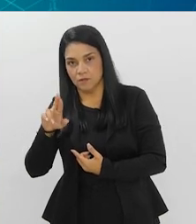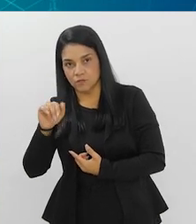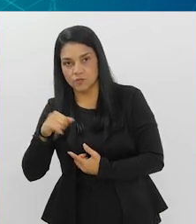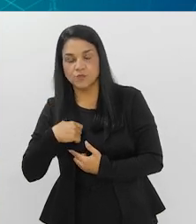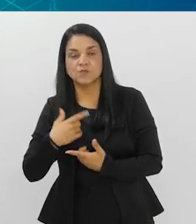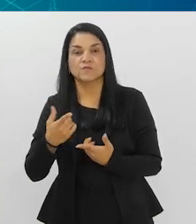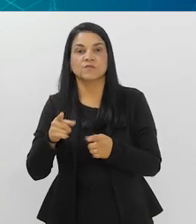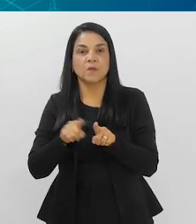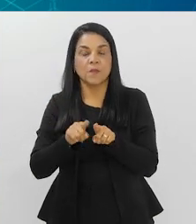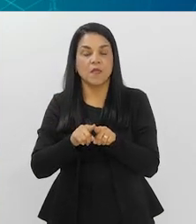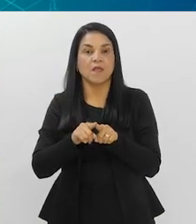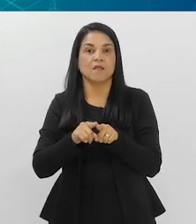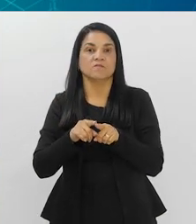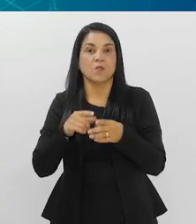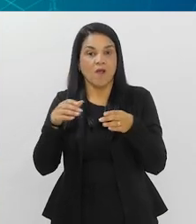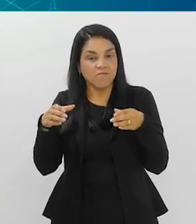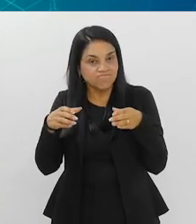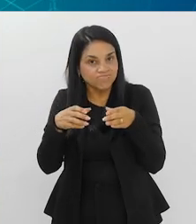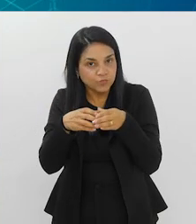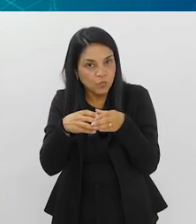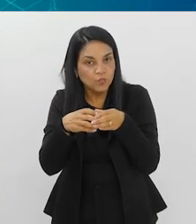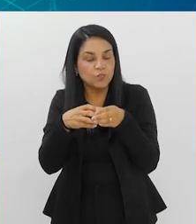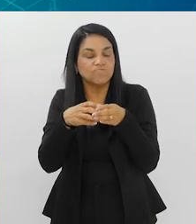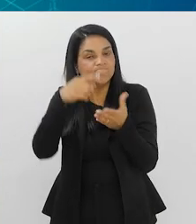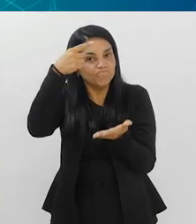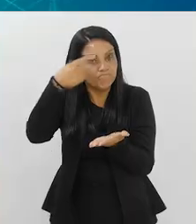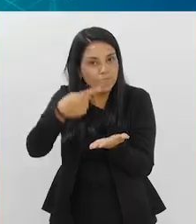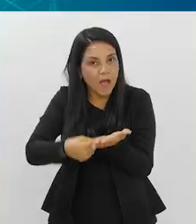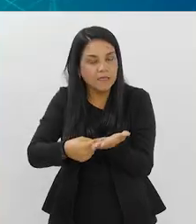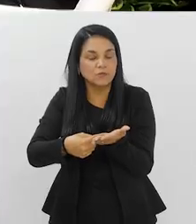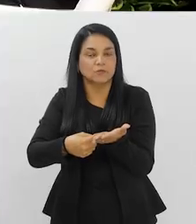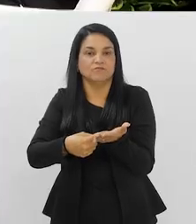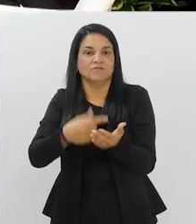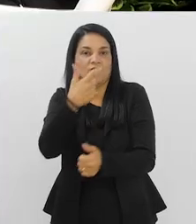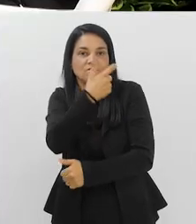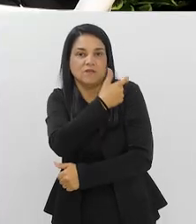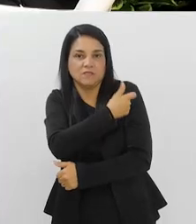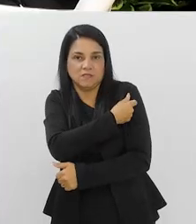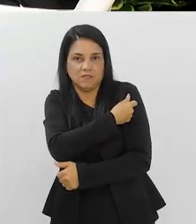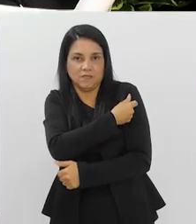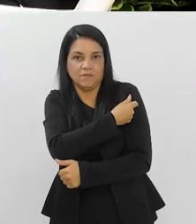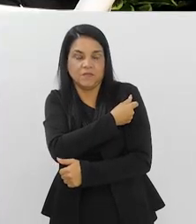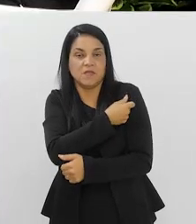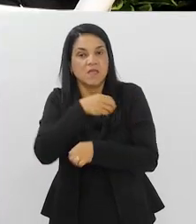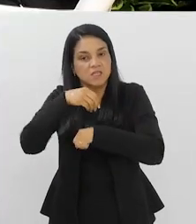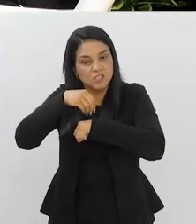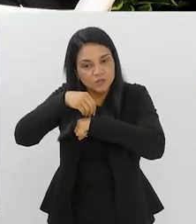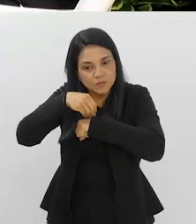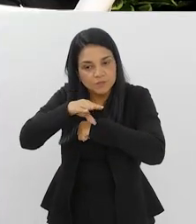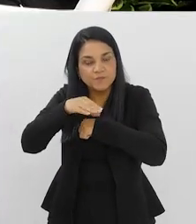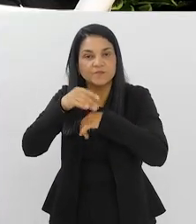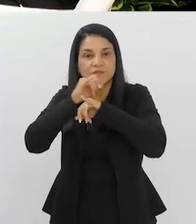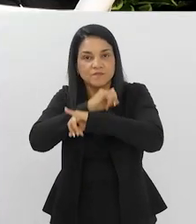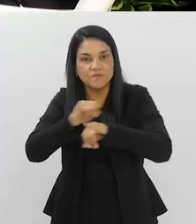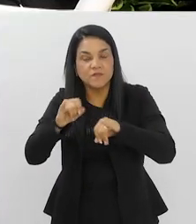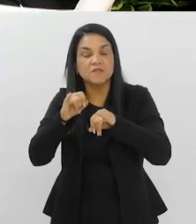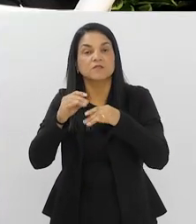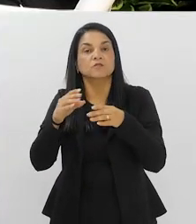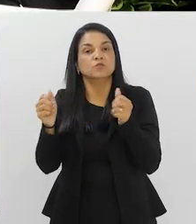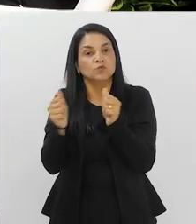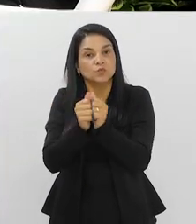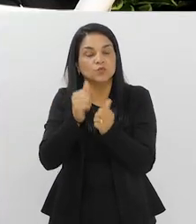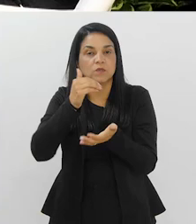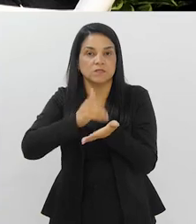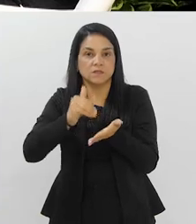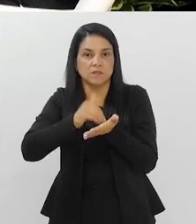a vacina é um pacto coletivo e é isso que a gente tenta transmitir através de um trabalho na Secretaria de Saúde